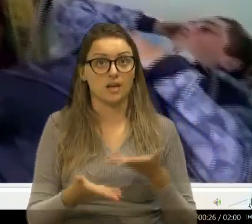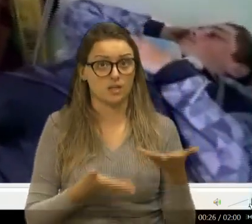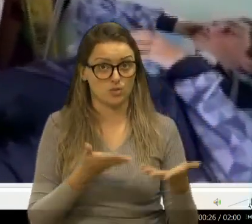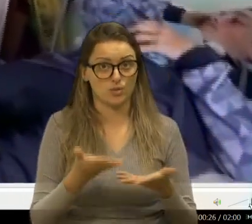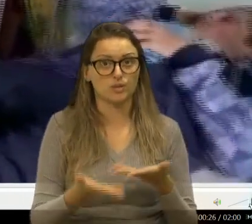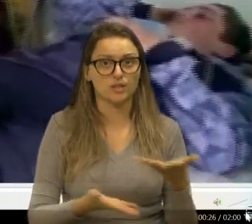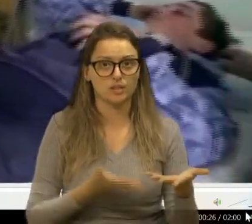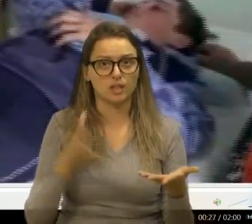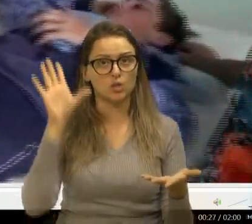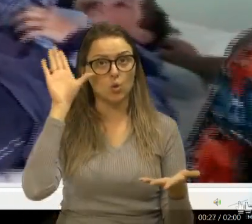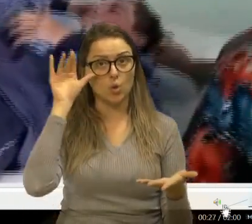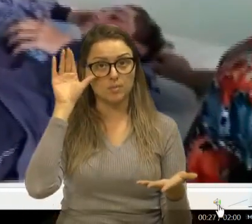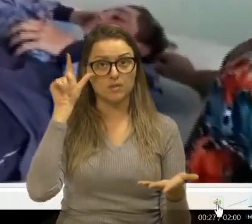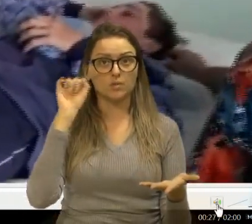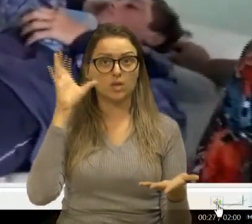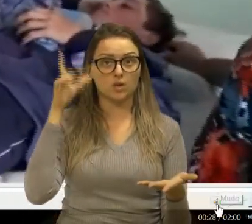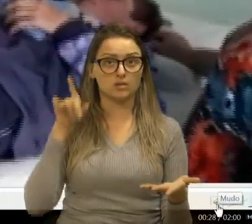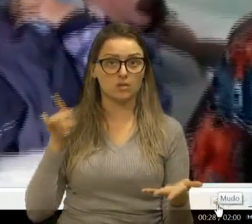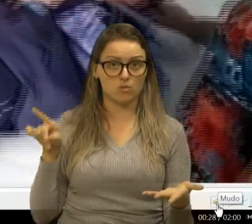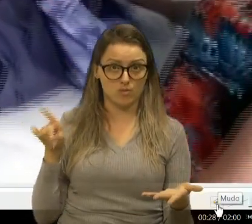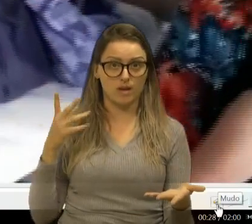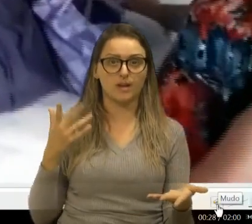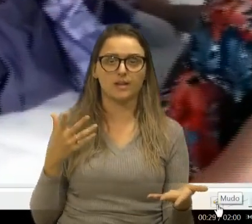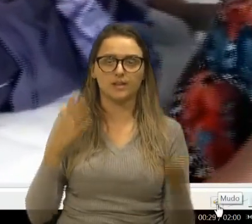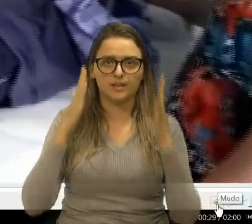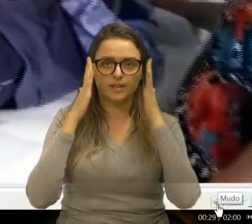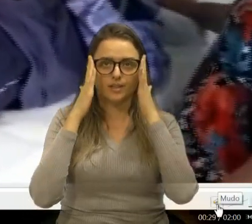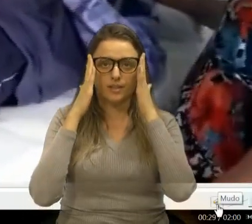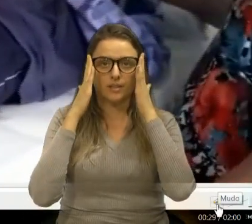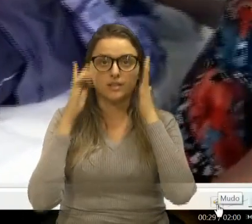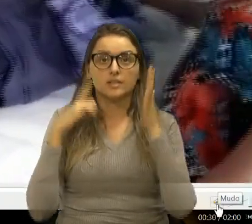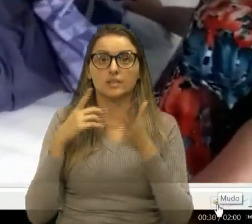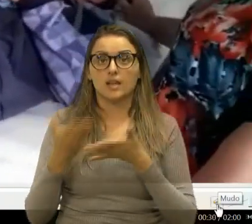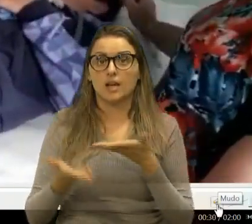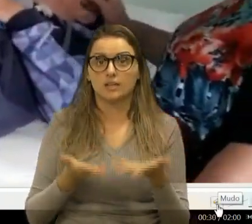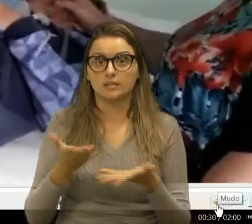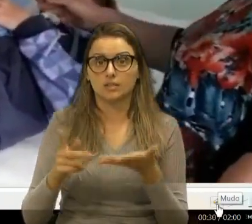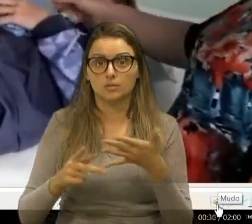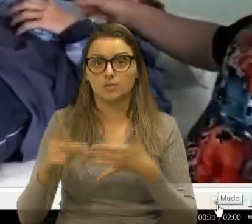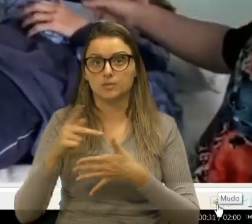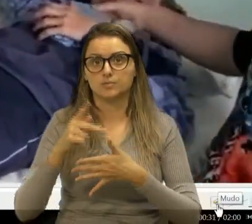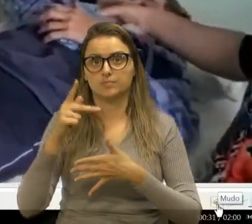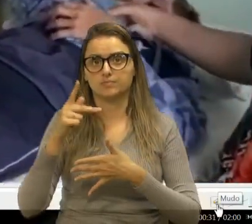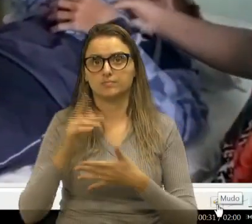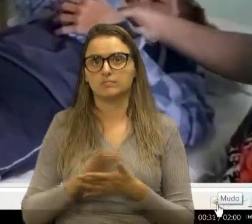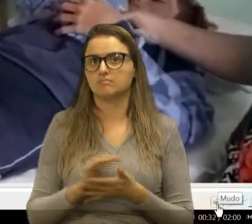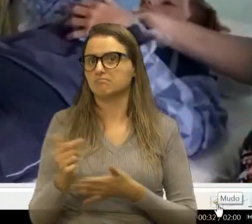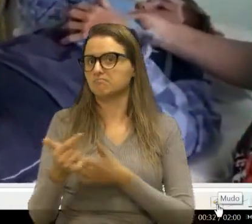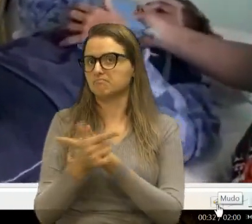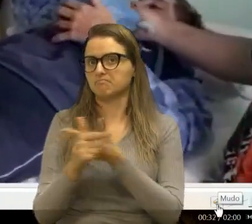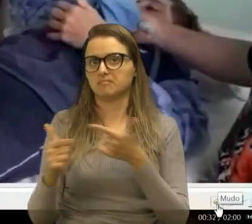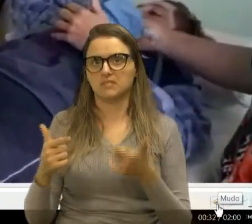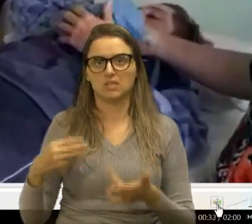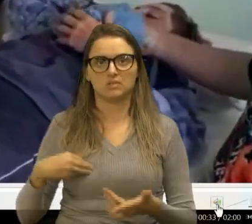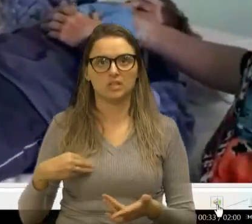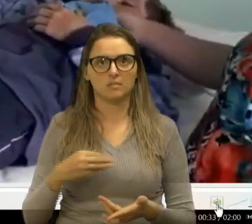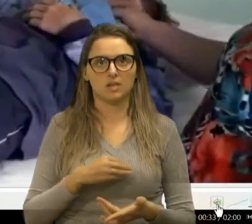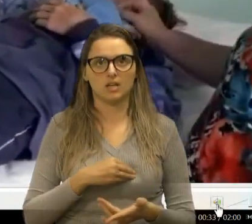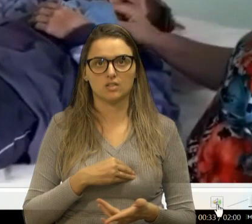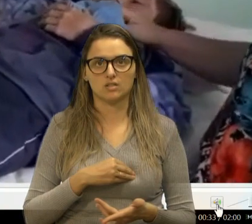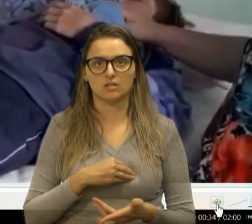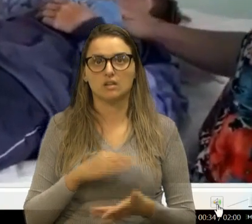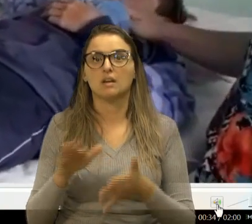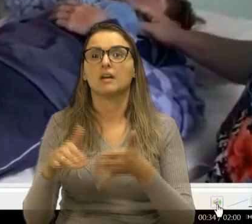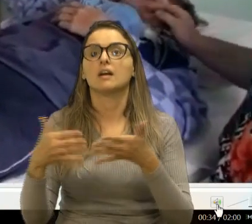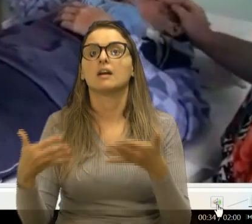observando e fazendo atendimento de prioridade em primeiro lugar, né? Não tem médico. Cadê o médico aqui da